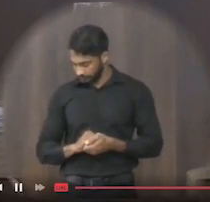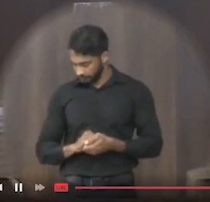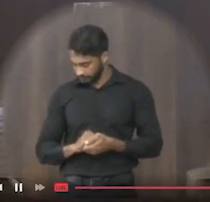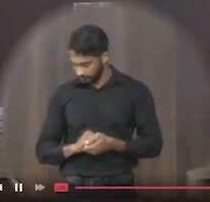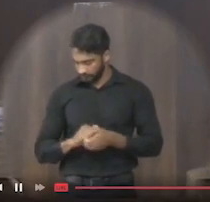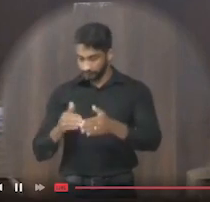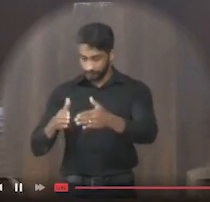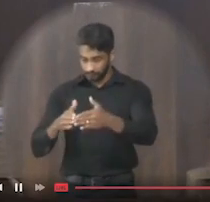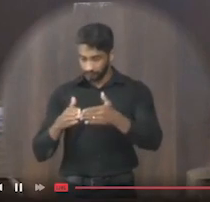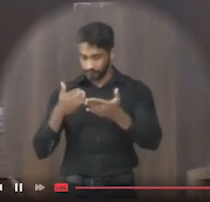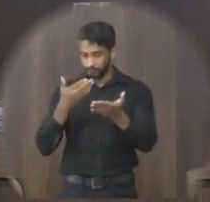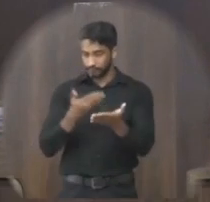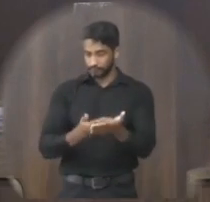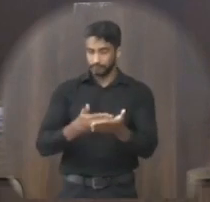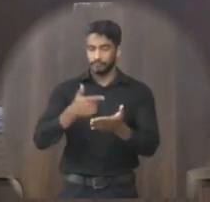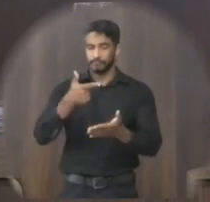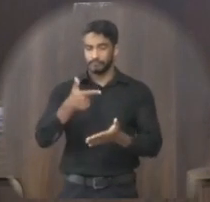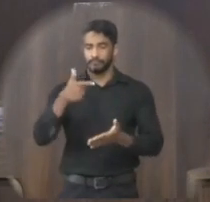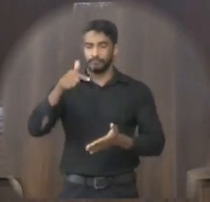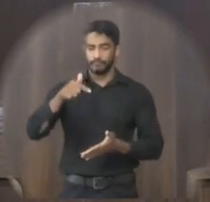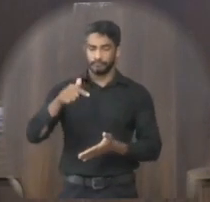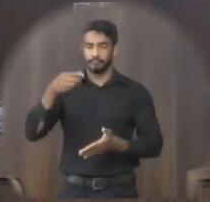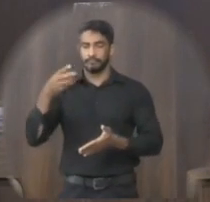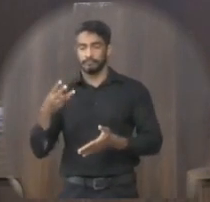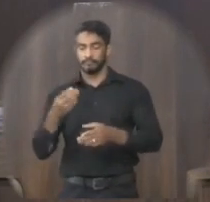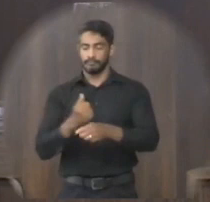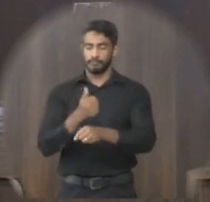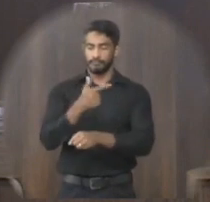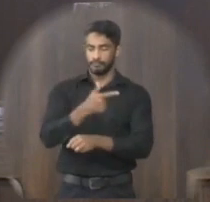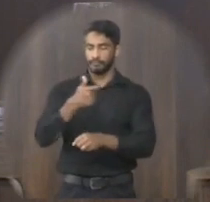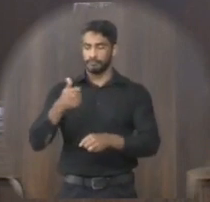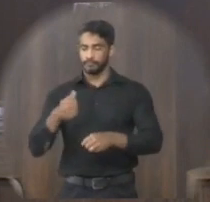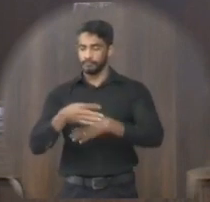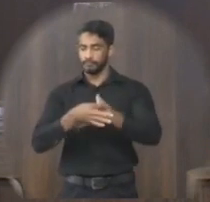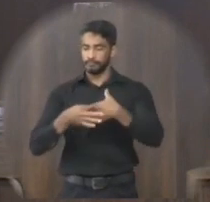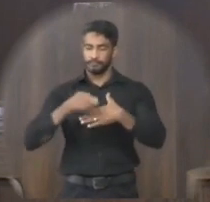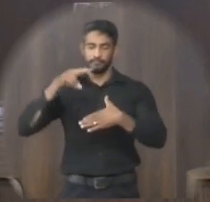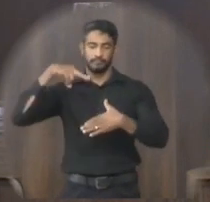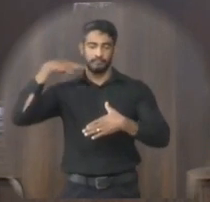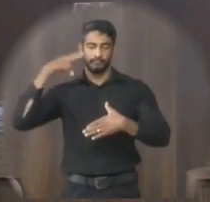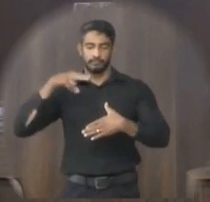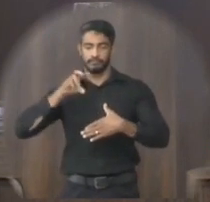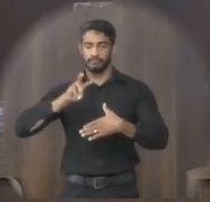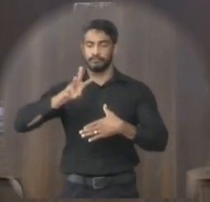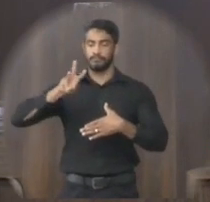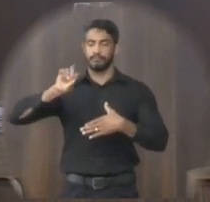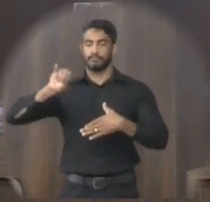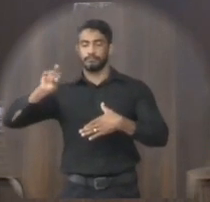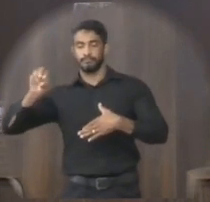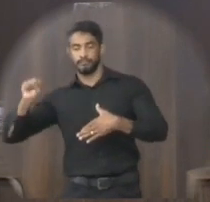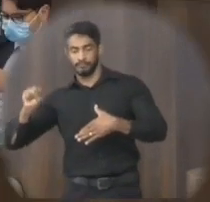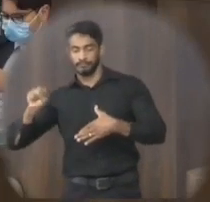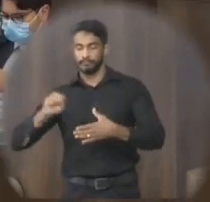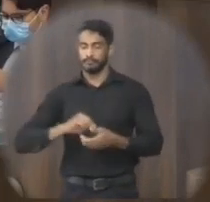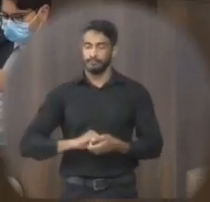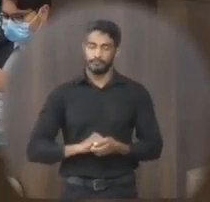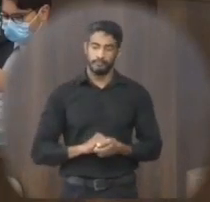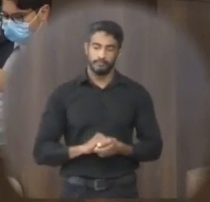indicação necessidade 273 2021 de autoria do vereador Uíris Carlos Lopes